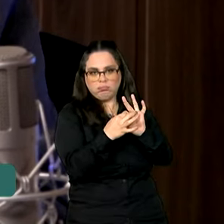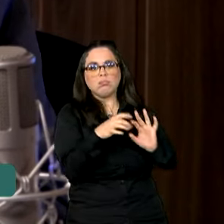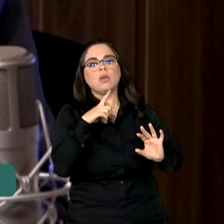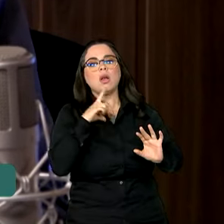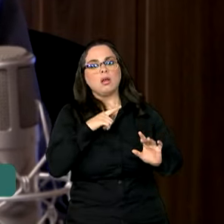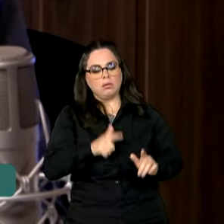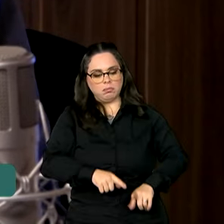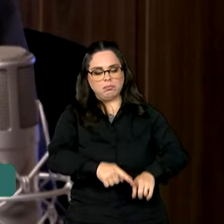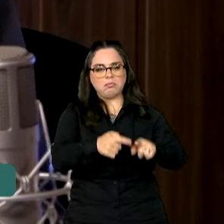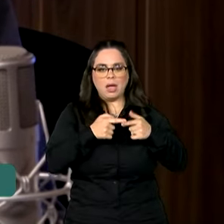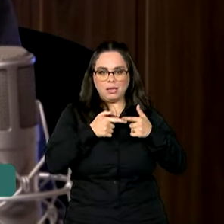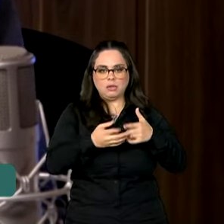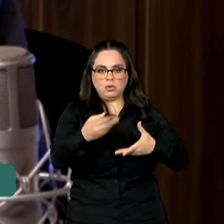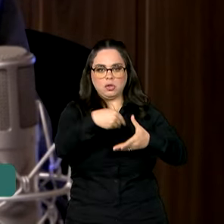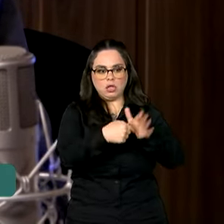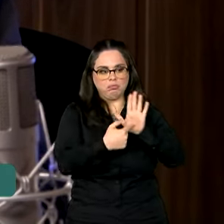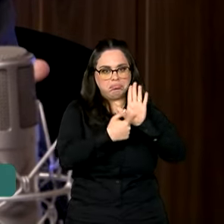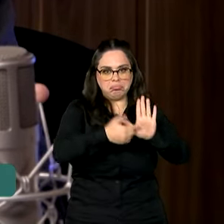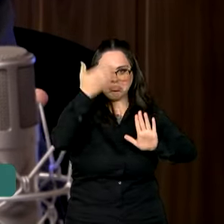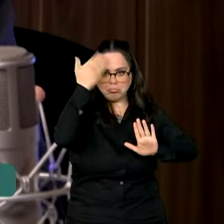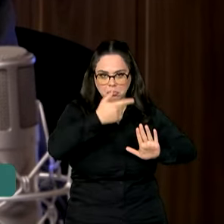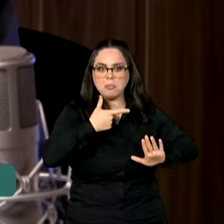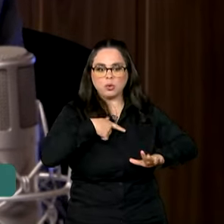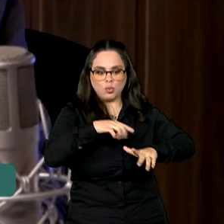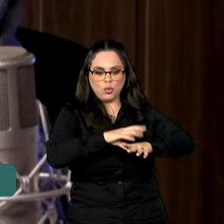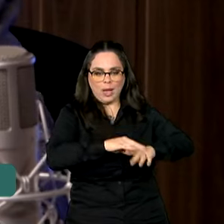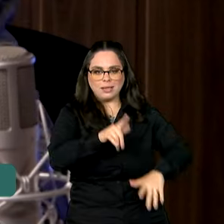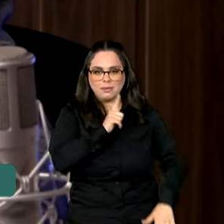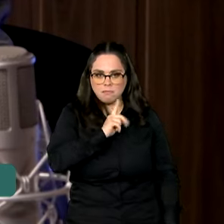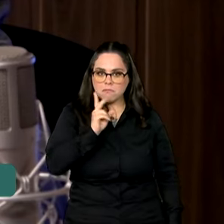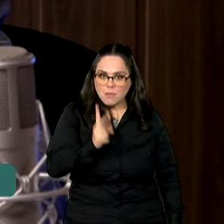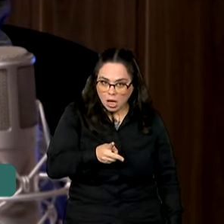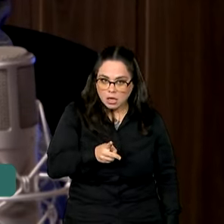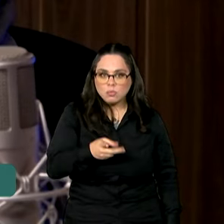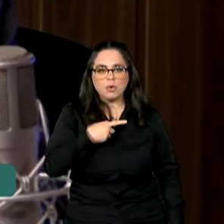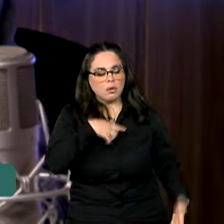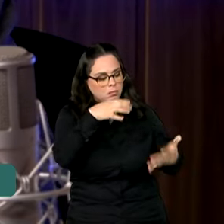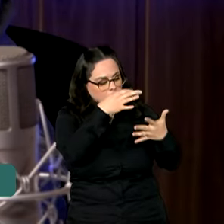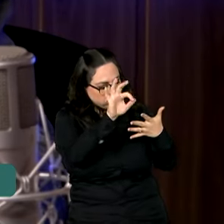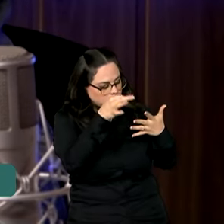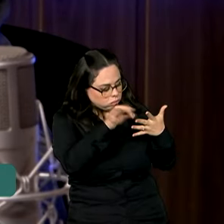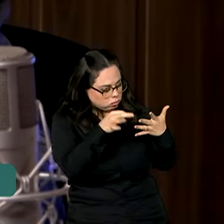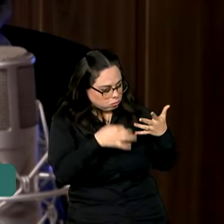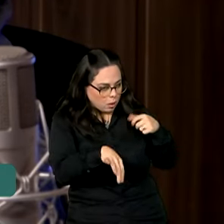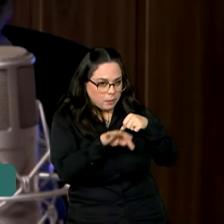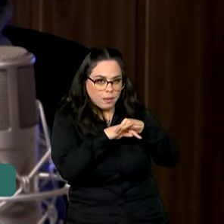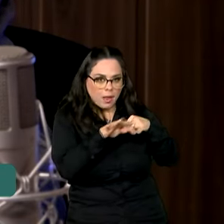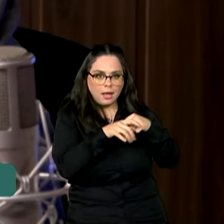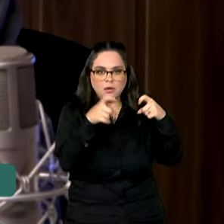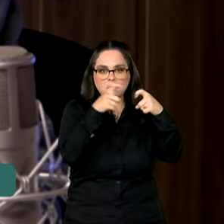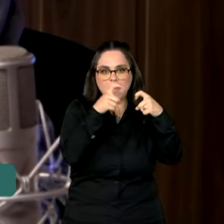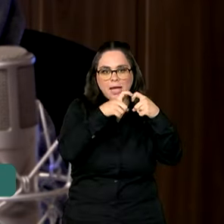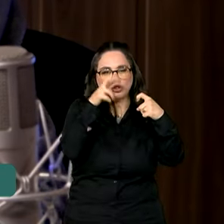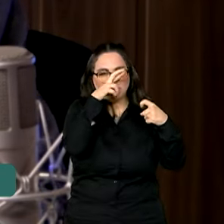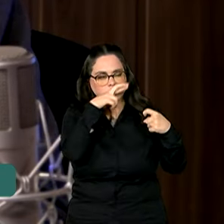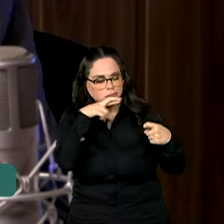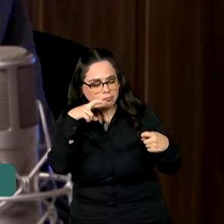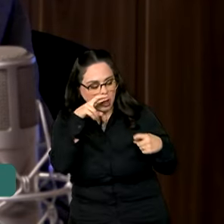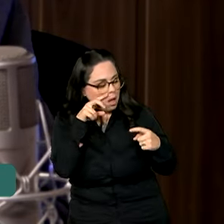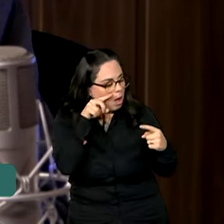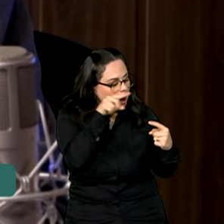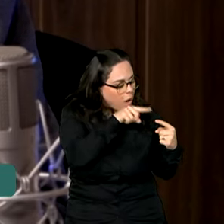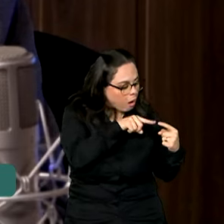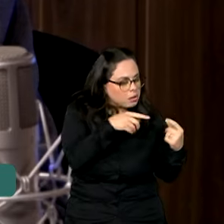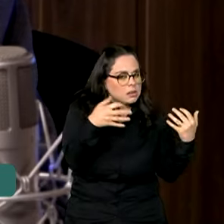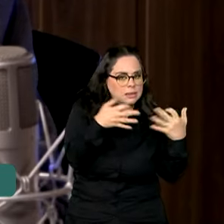apresentando o atestado médico de que a pessoa está com aquela doença. Se faz a conferência técnica, os nossos médicos pedidos dão uma olhada, está